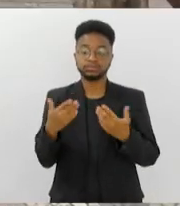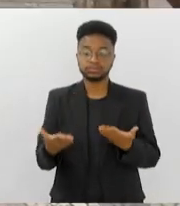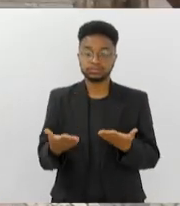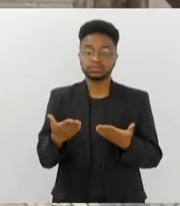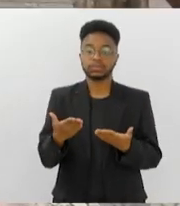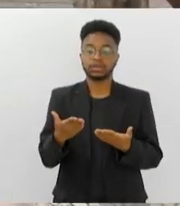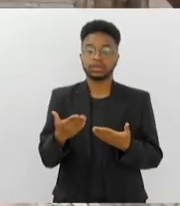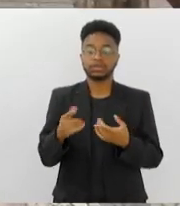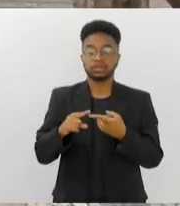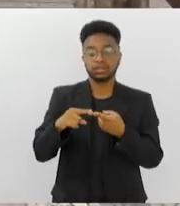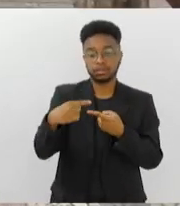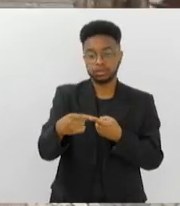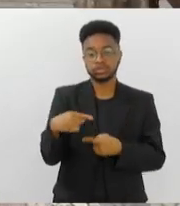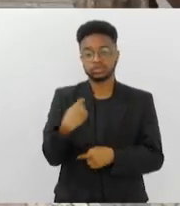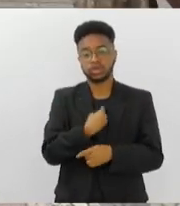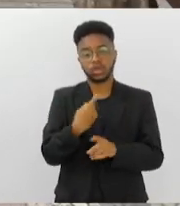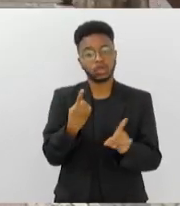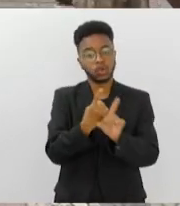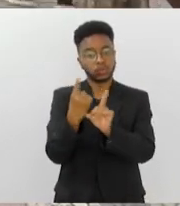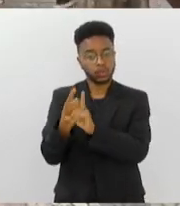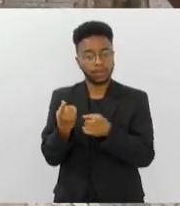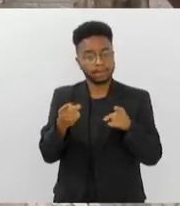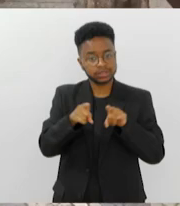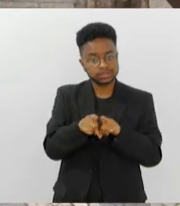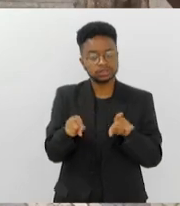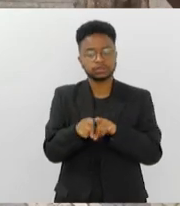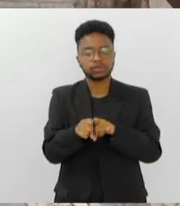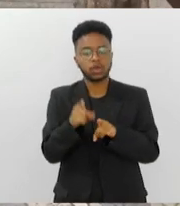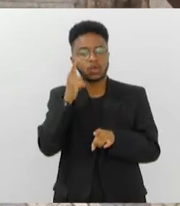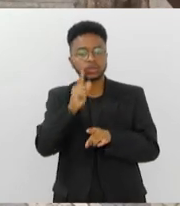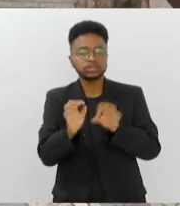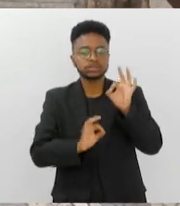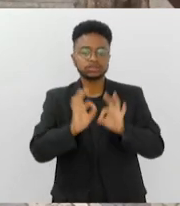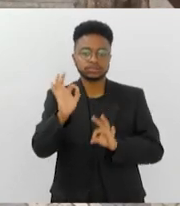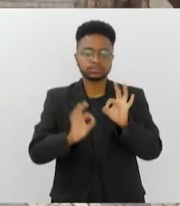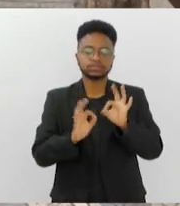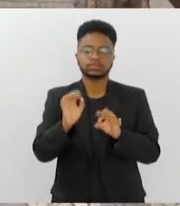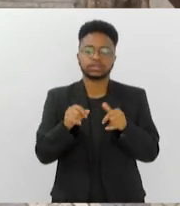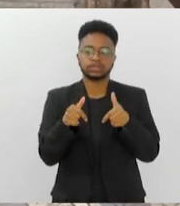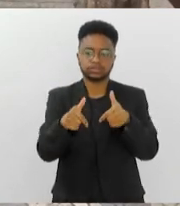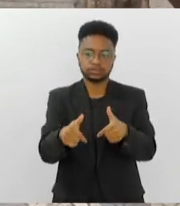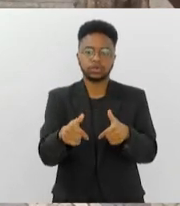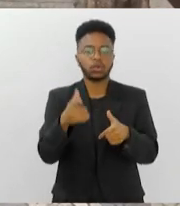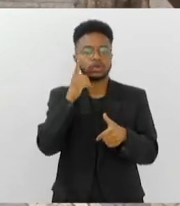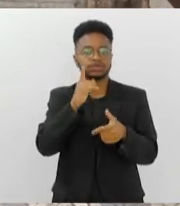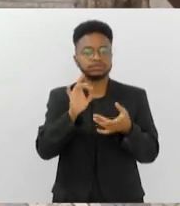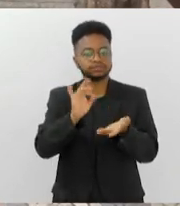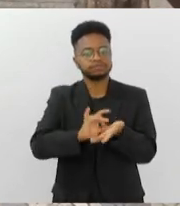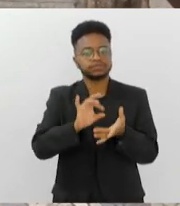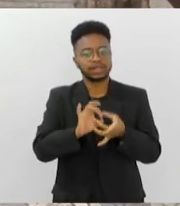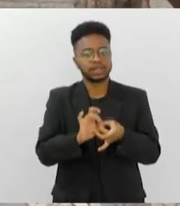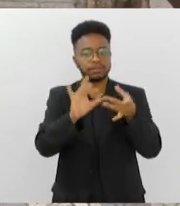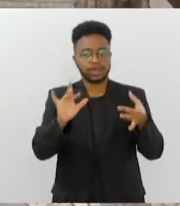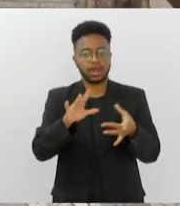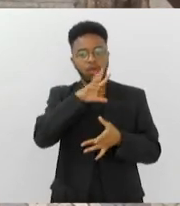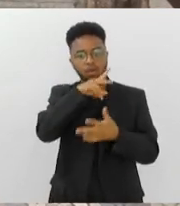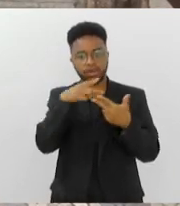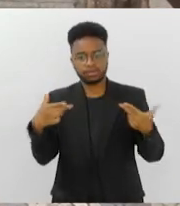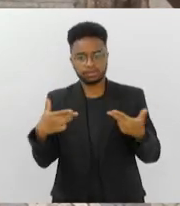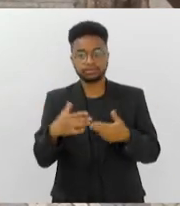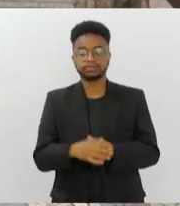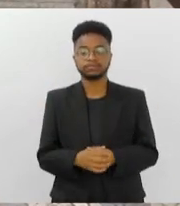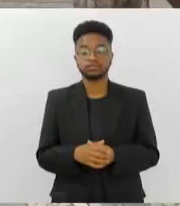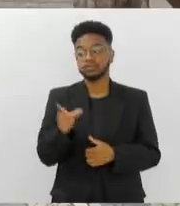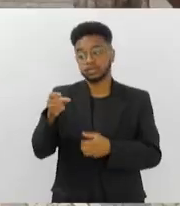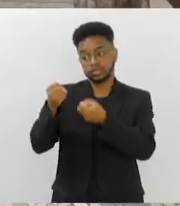entendeu, achou os parceiros corretos, viabilizou toda a operação, a gente conseguiu realmente fazer a soltura desses animais. E como você bem ressaltou, os